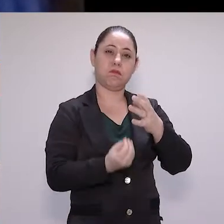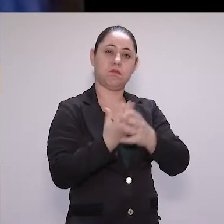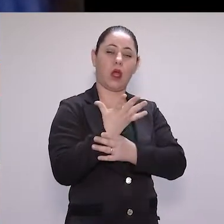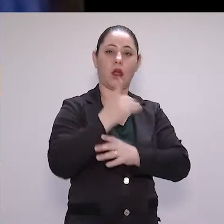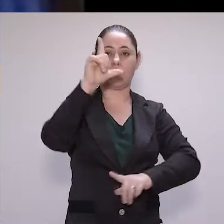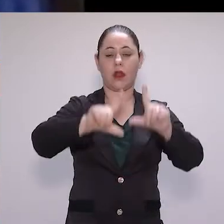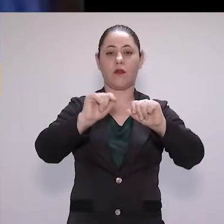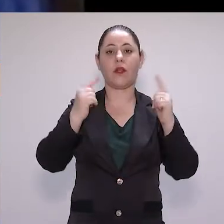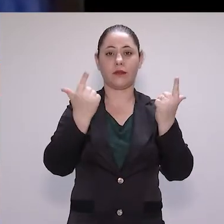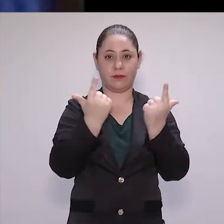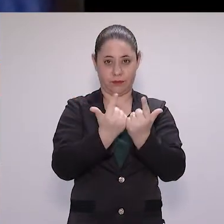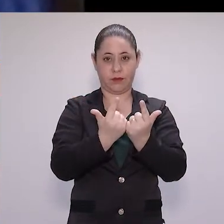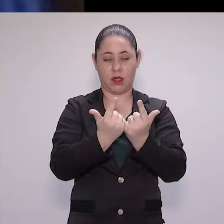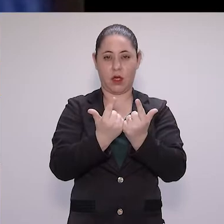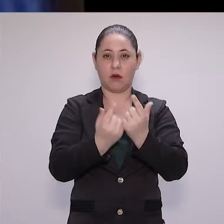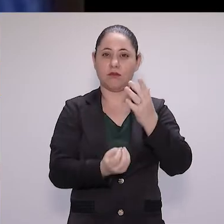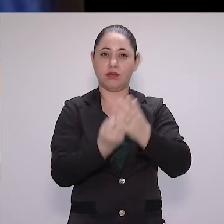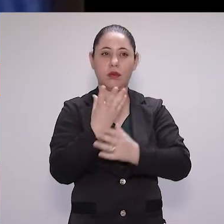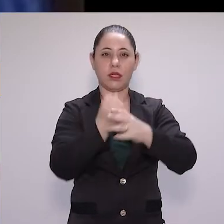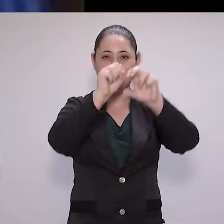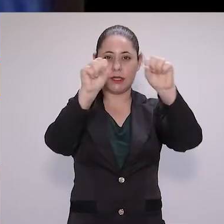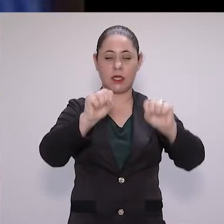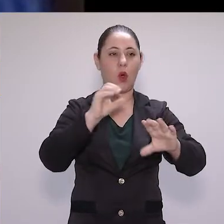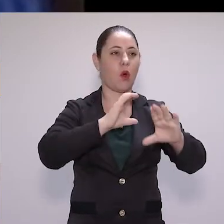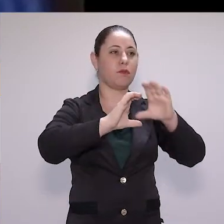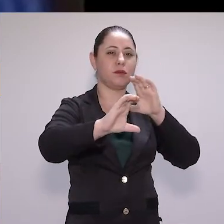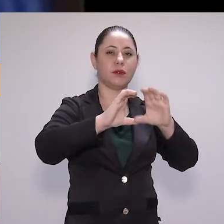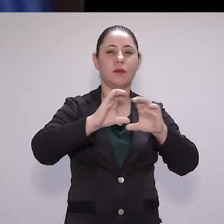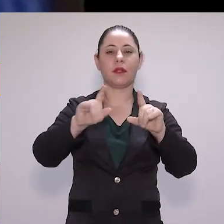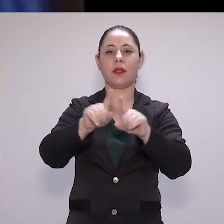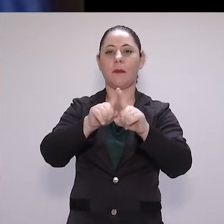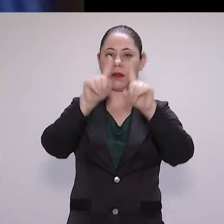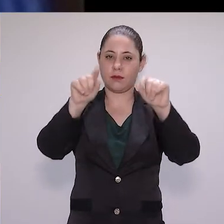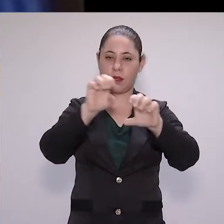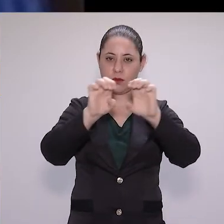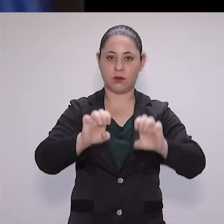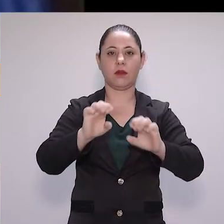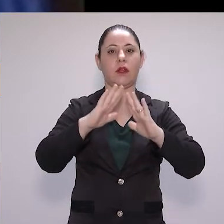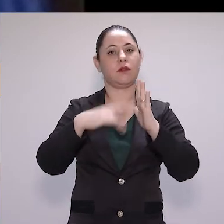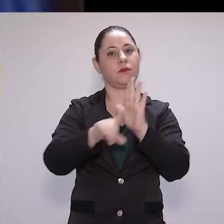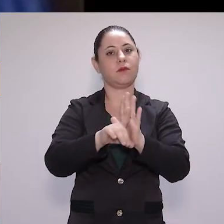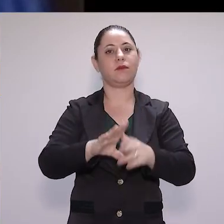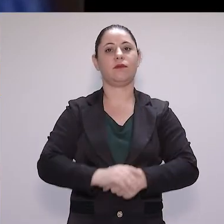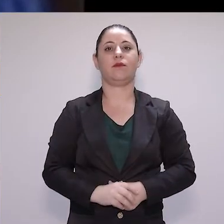da TV Assembleia, com a criação do sistema multimídia na estrutura da Casa de Leis.